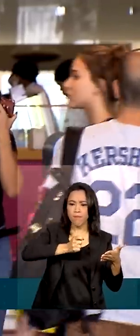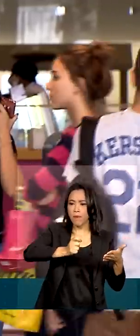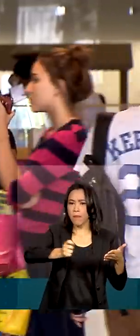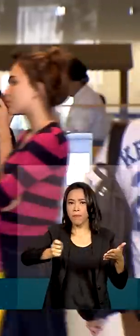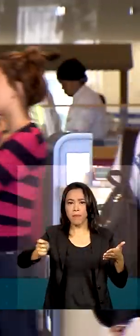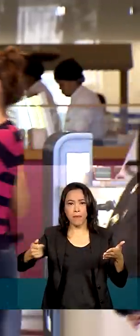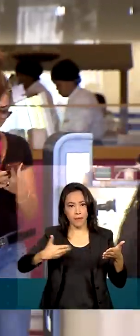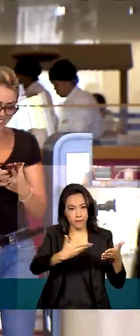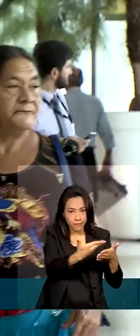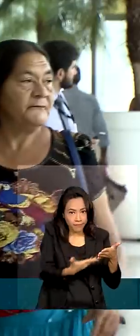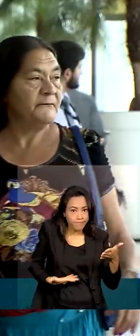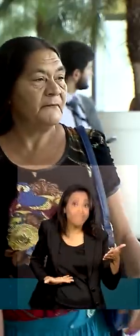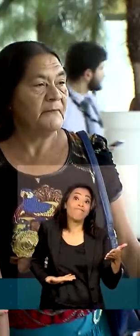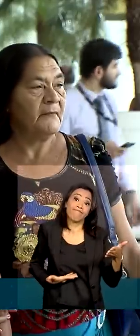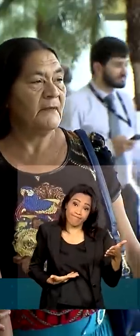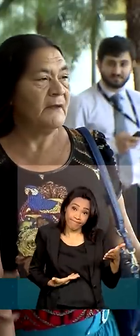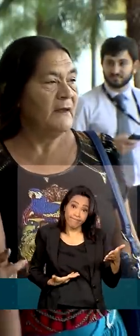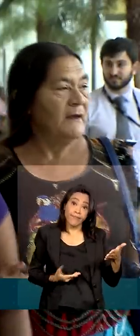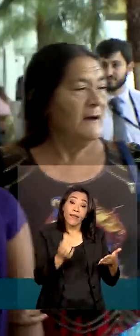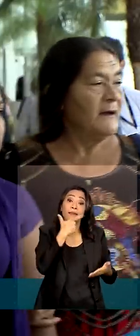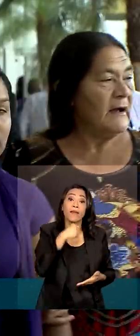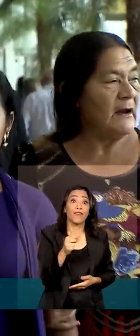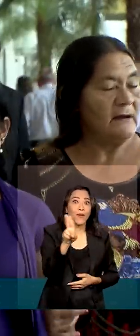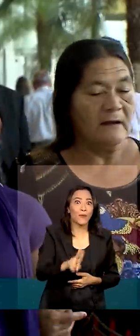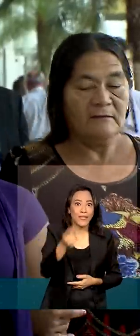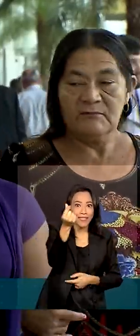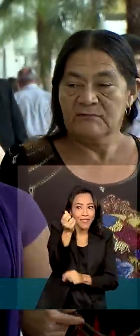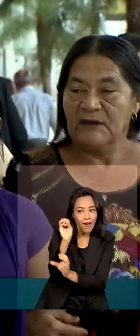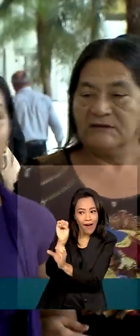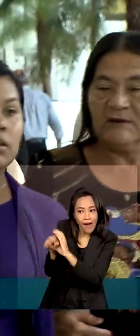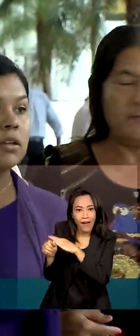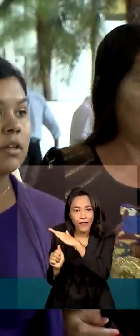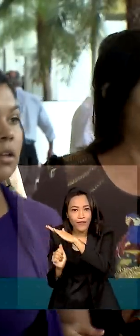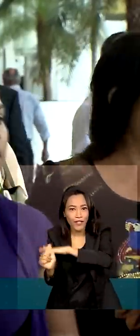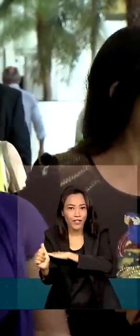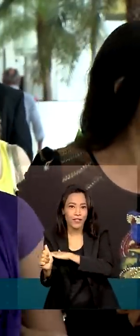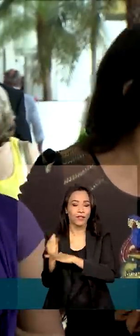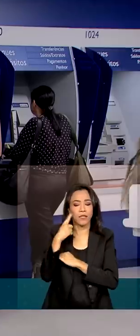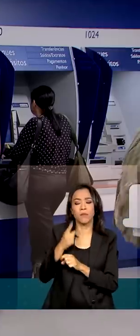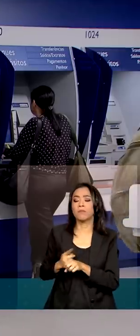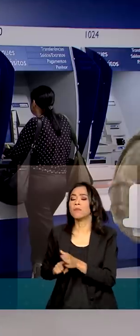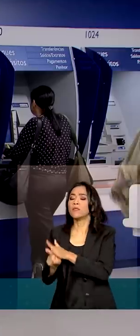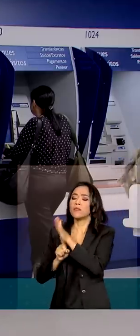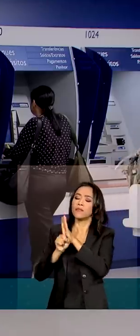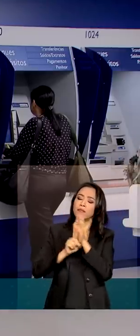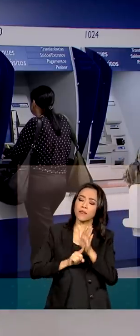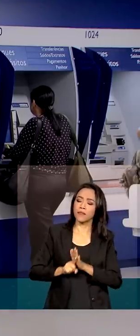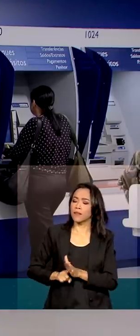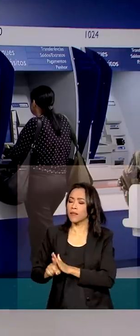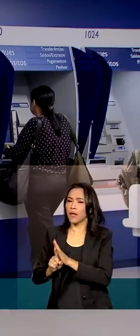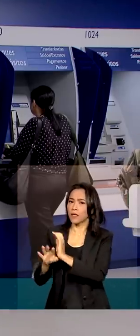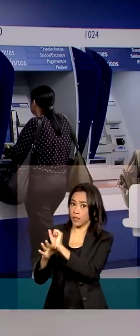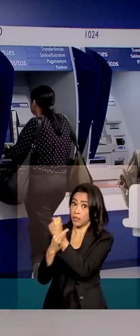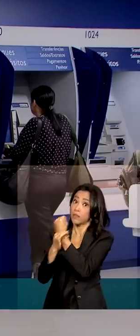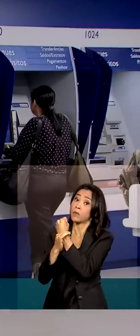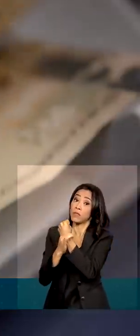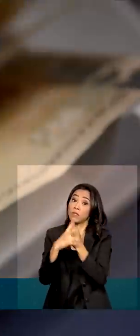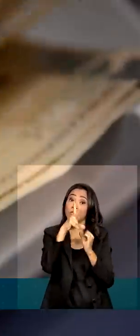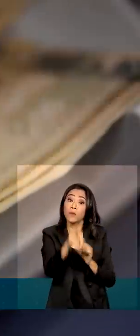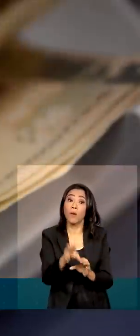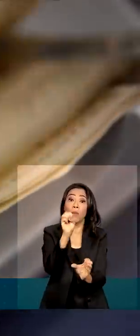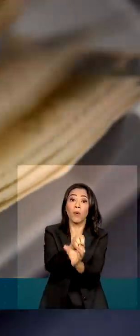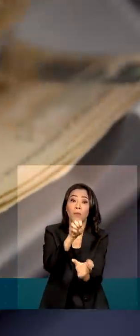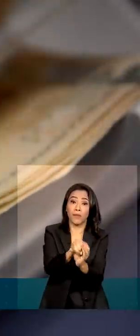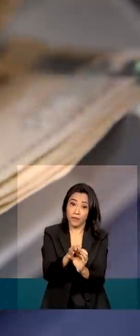cada um dos itens. Para quem vai investir, pesquisar opções mais rentáveis e com o mesmo grau de segurança da poupança,